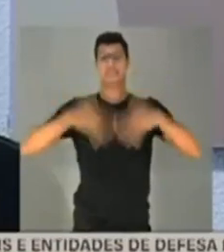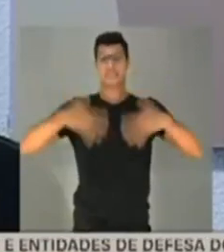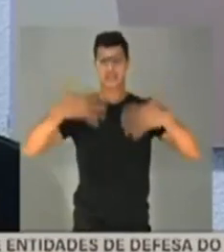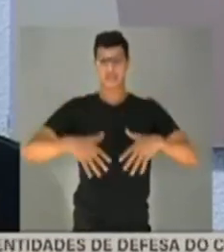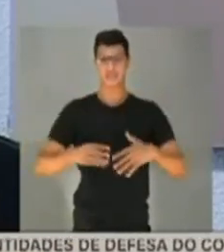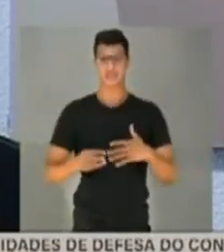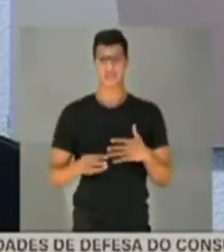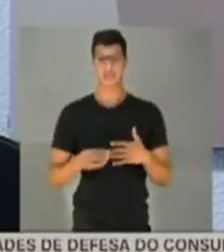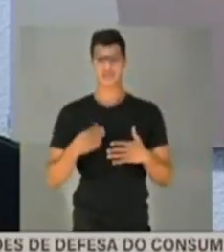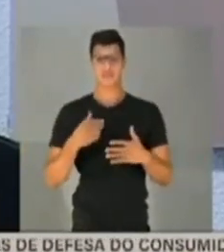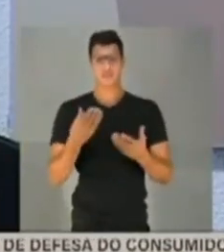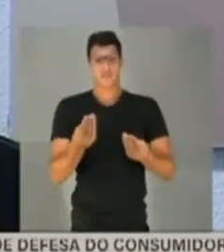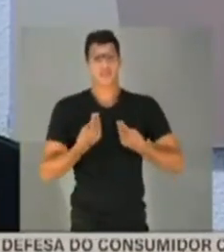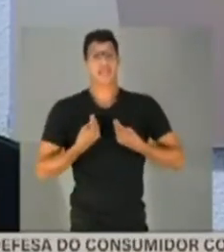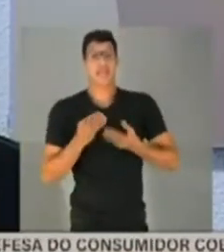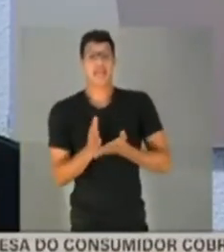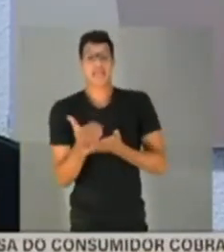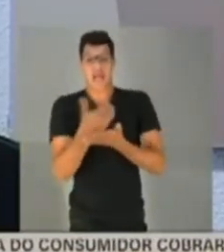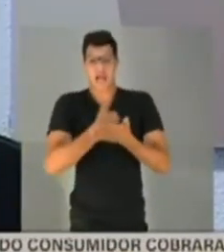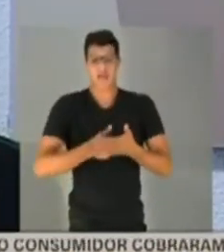falo, me dê dados.